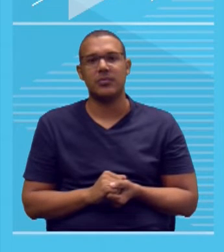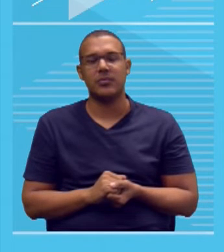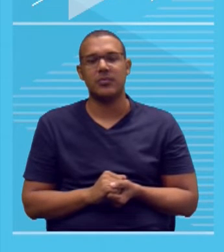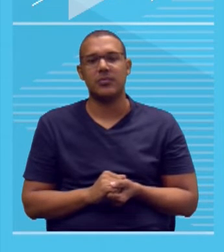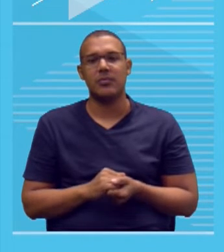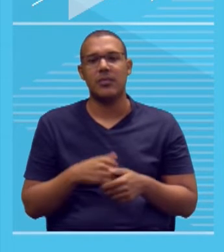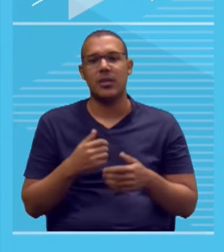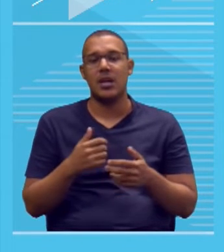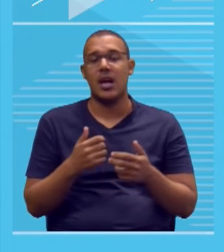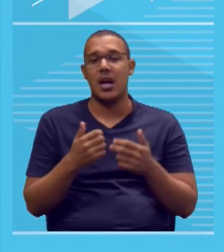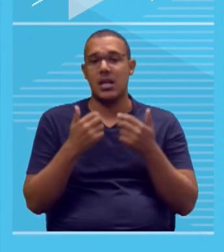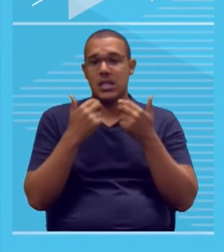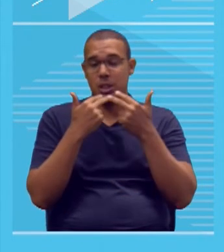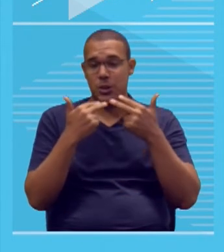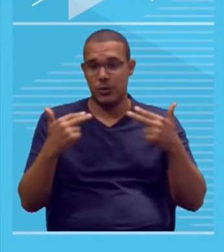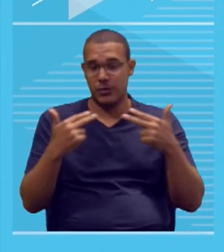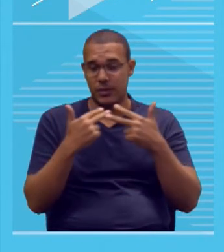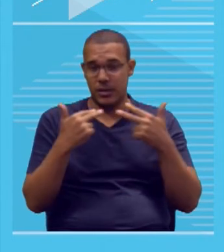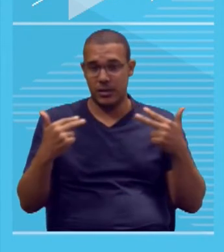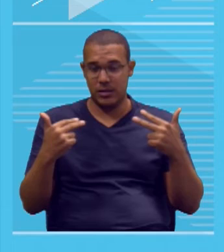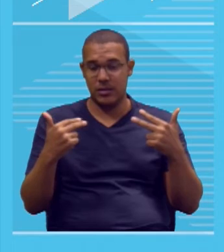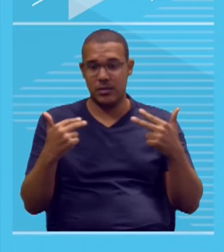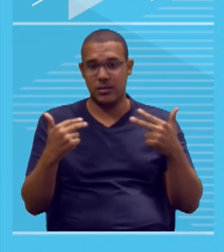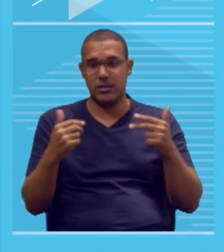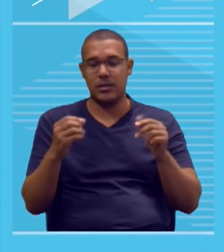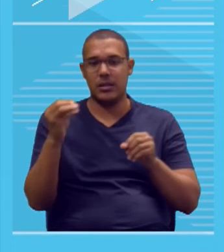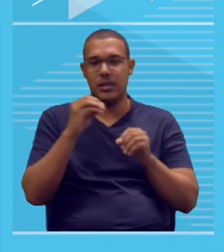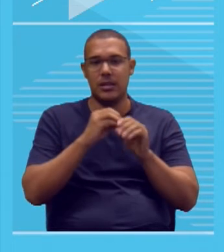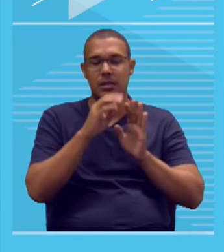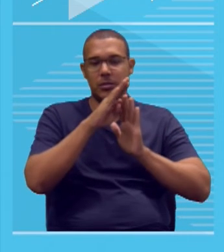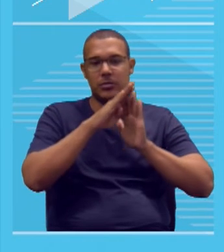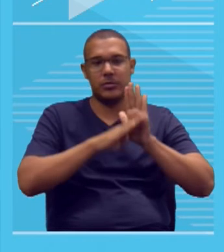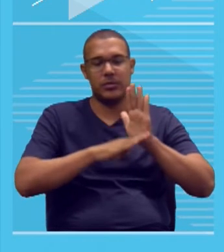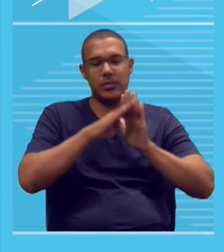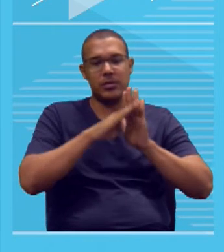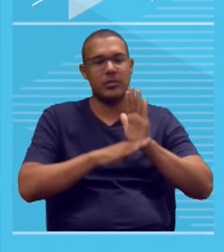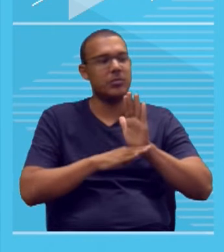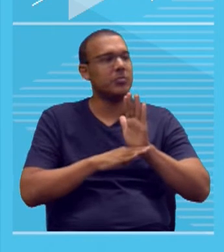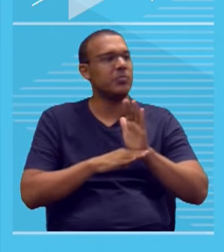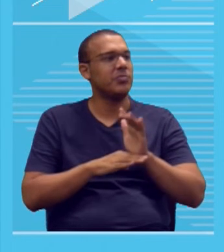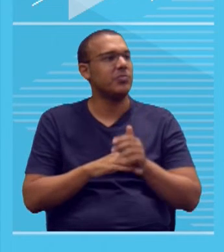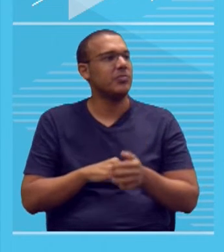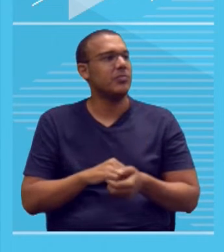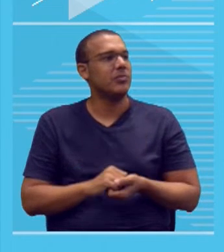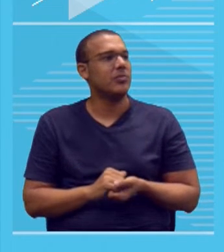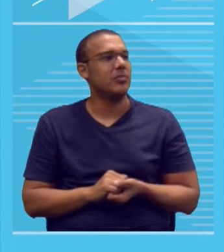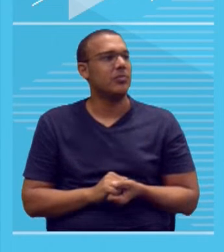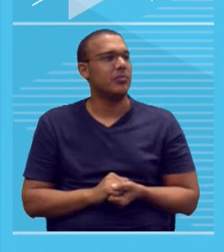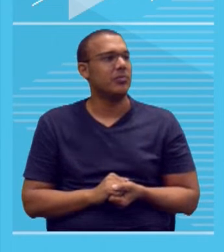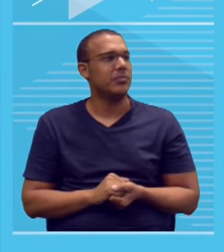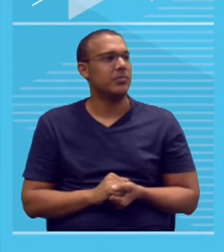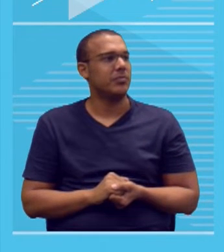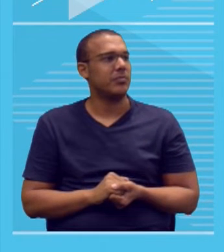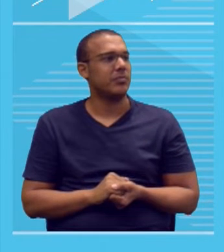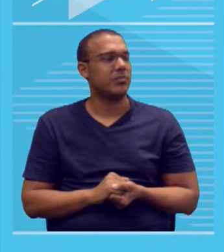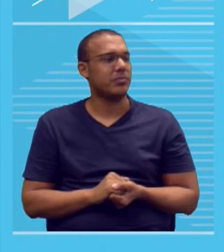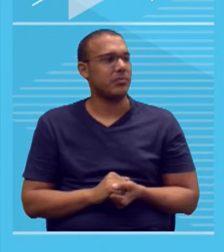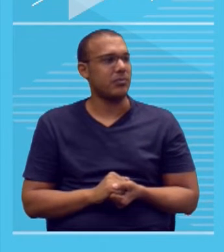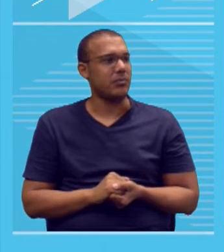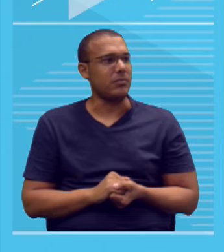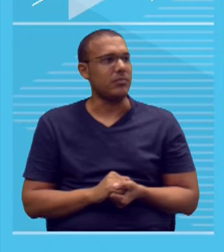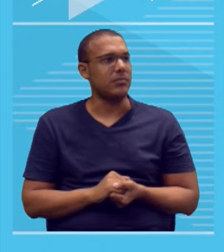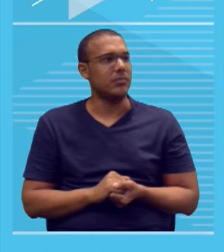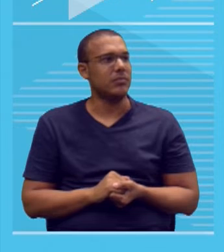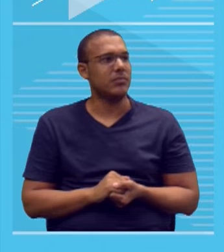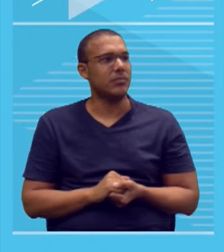novidades trazidas nesse manual de redação 2022, lançado pelo INEP. O